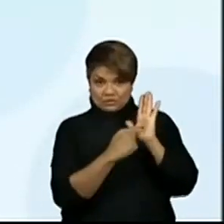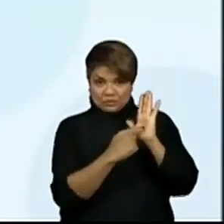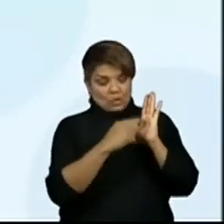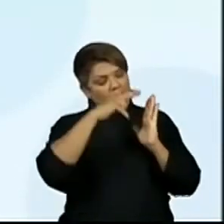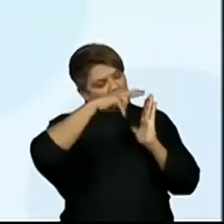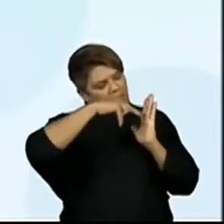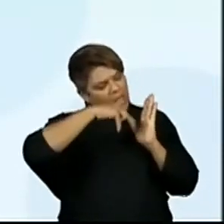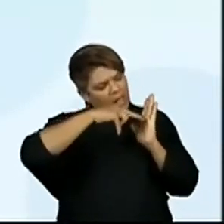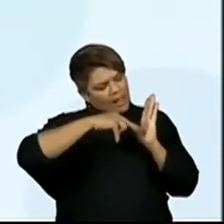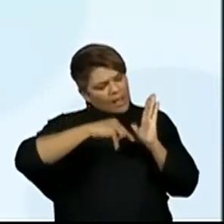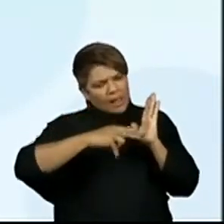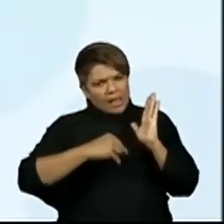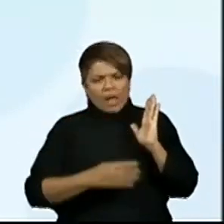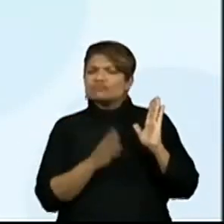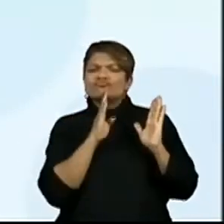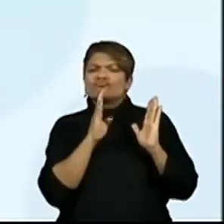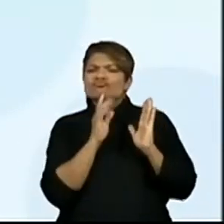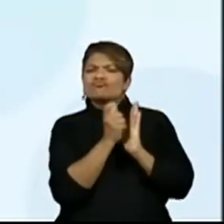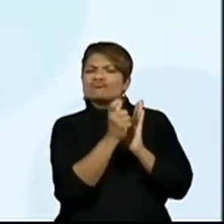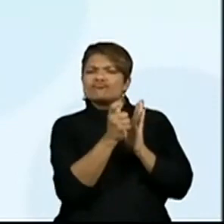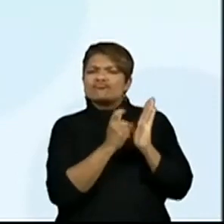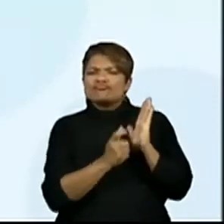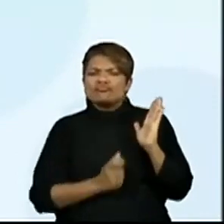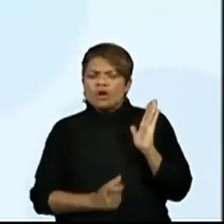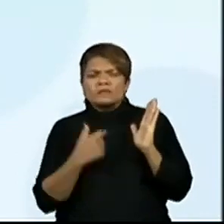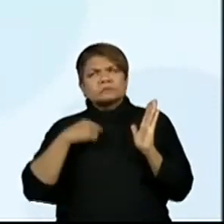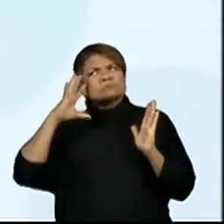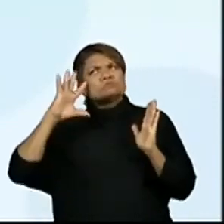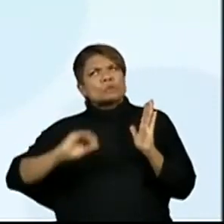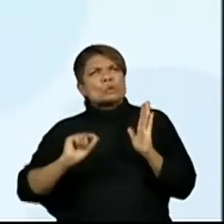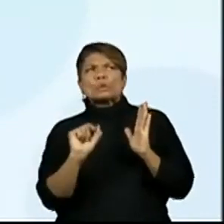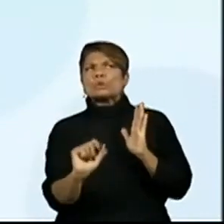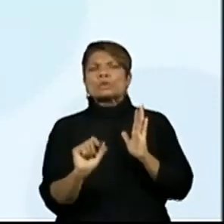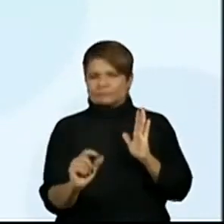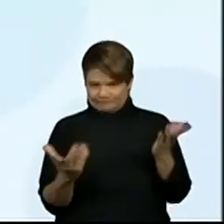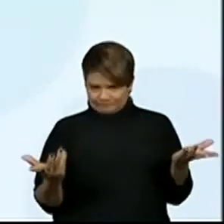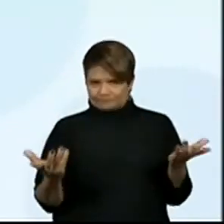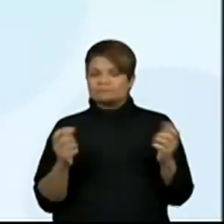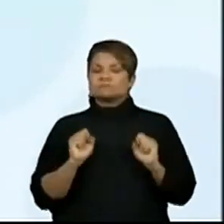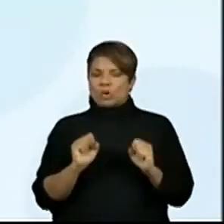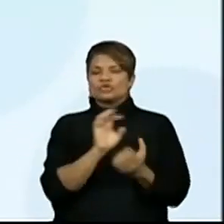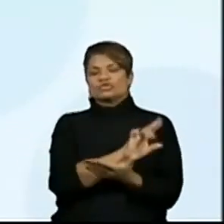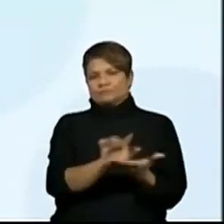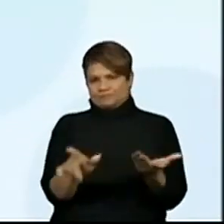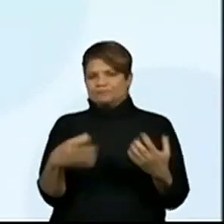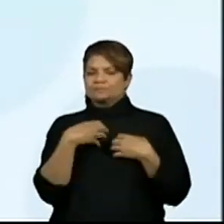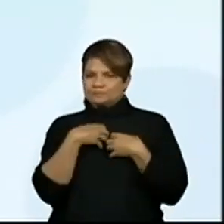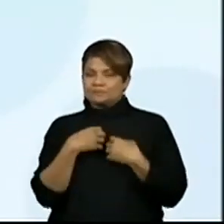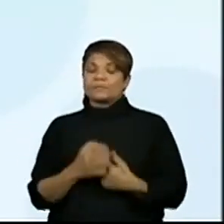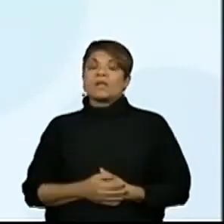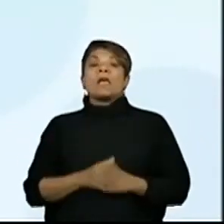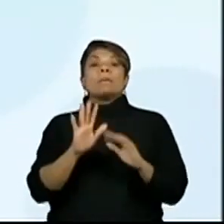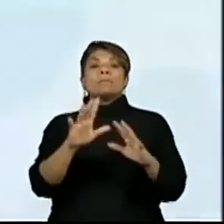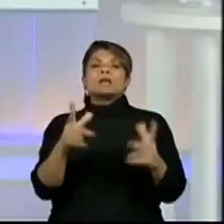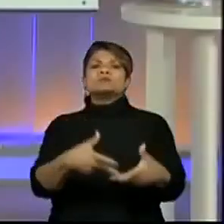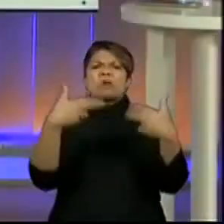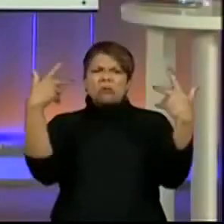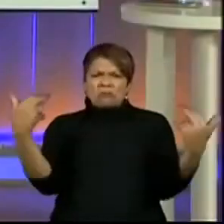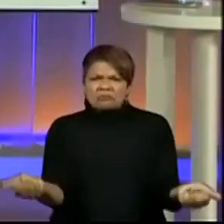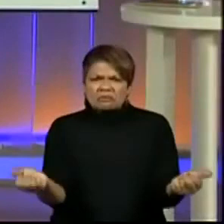na leitura de textos de diferentes gêneros. Agora, não há nenhuma novidade